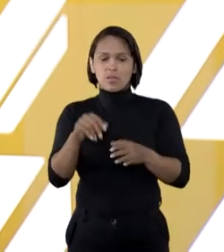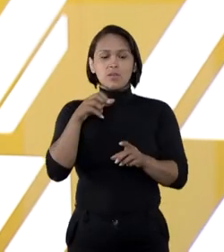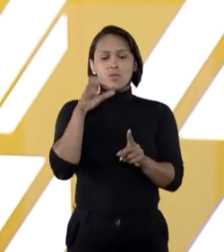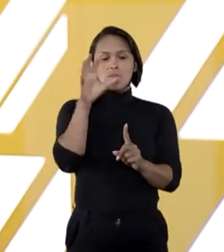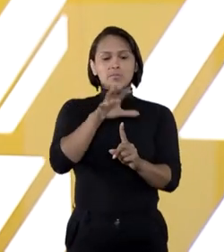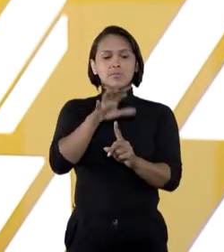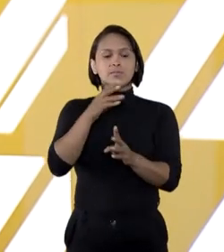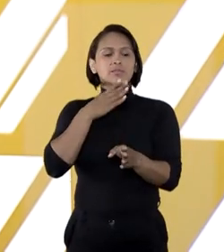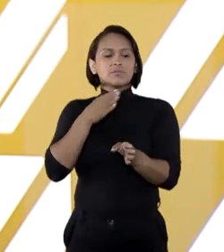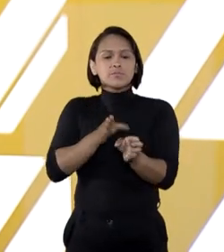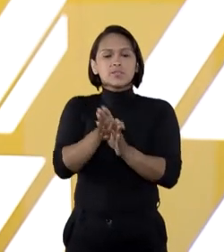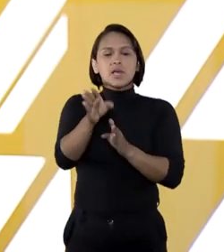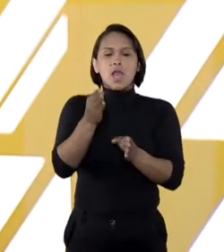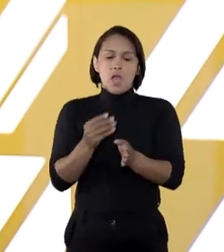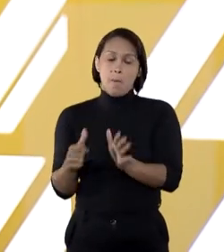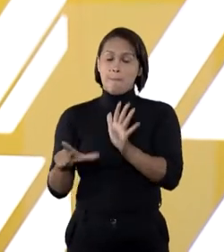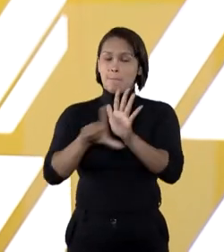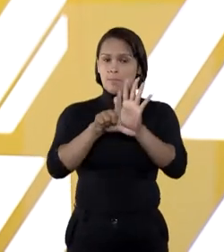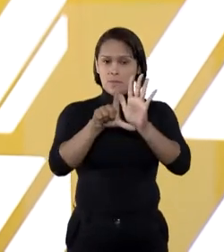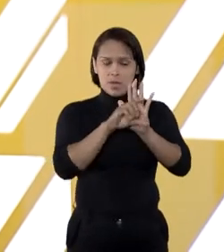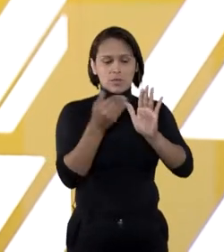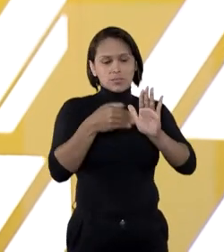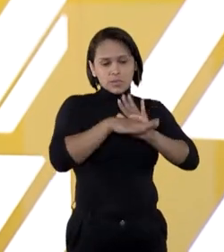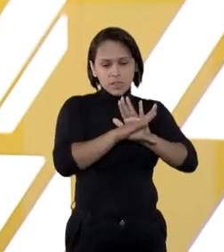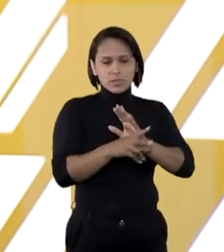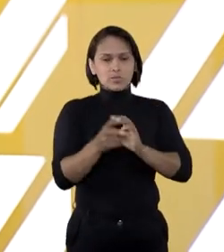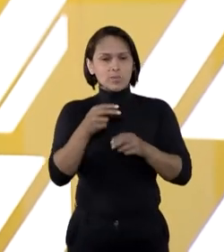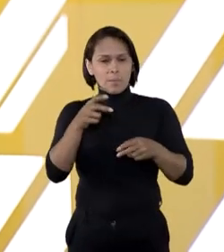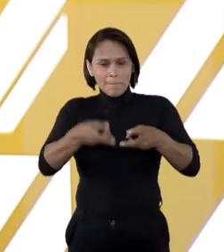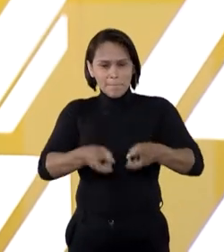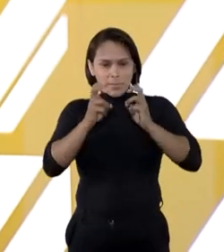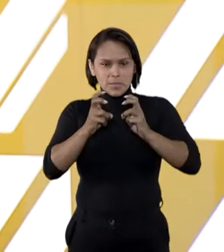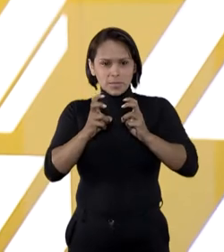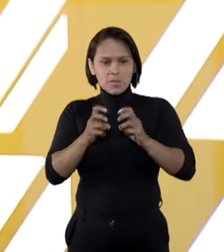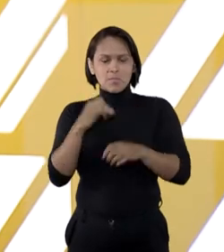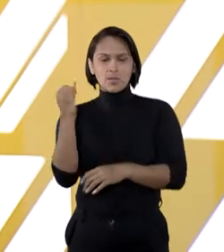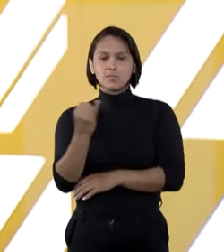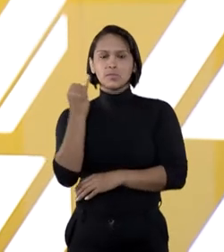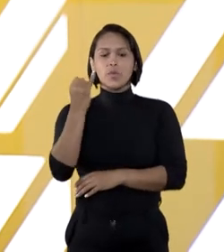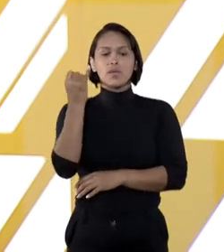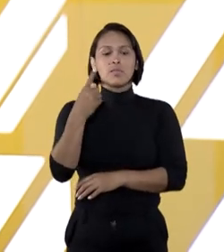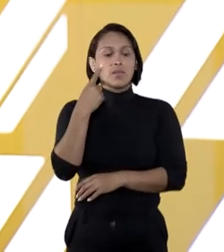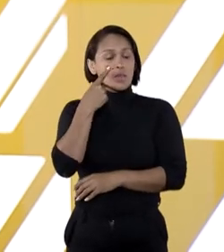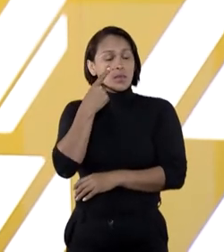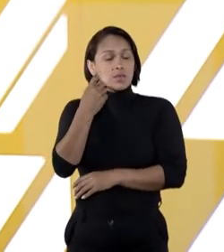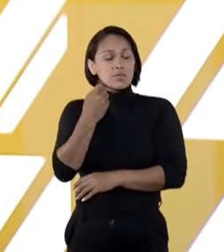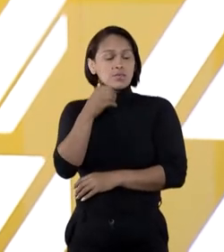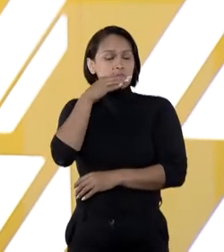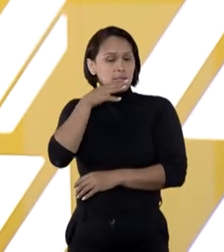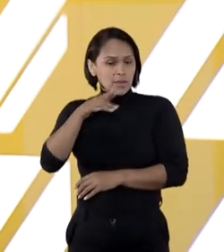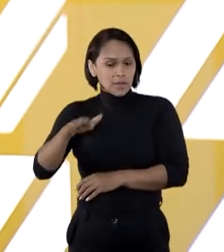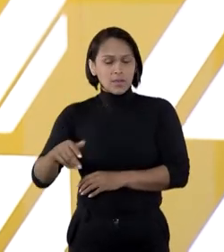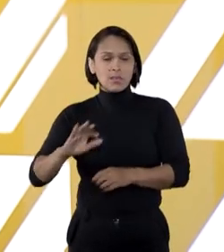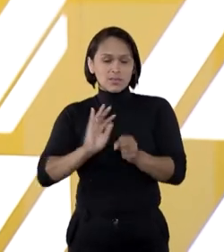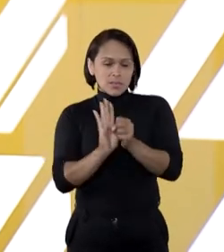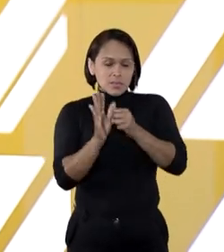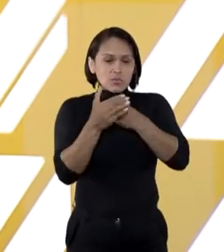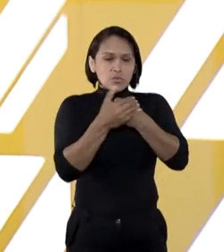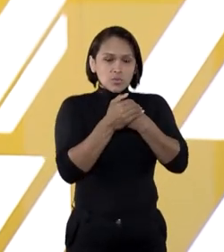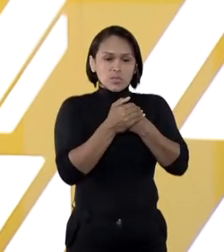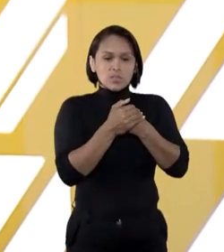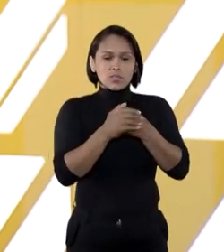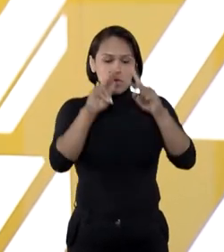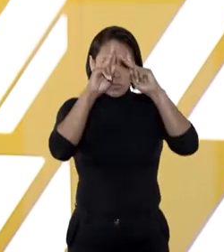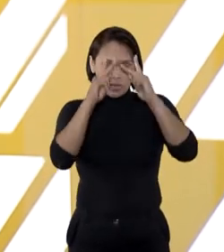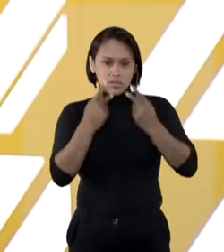essa orientação tem amparo na necessidade de observar os princípios do melhor interesse da criança e de sua proteção